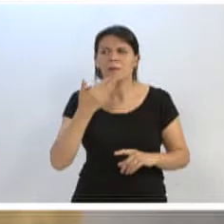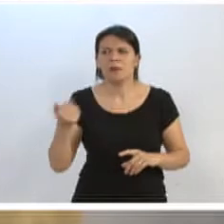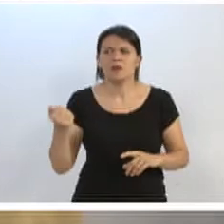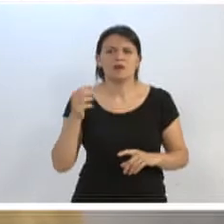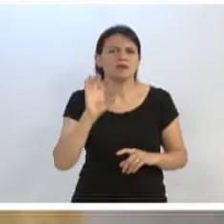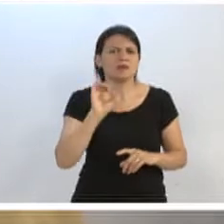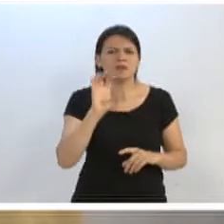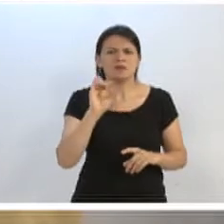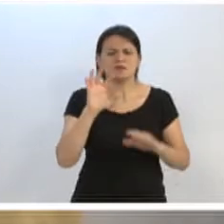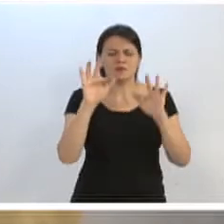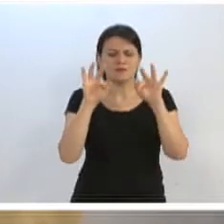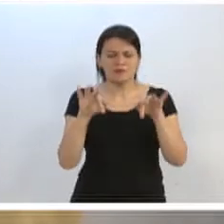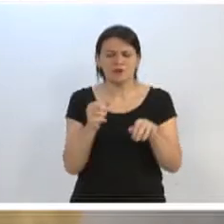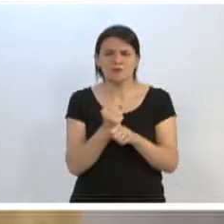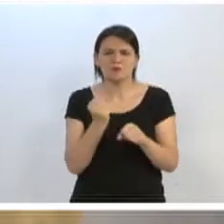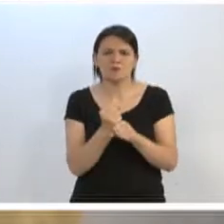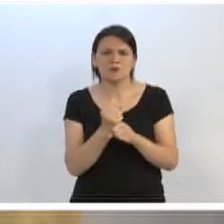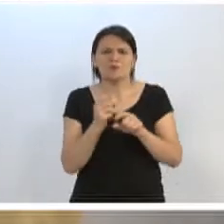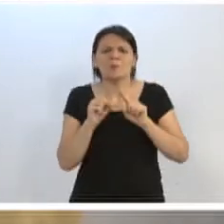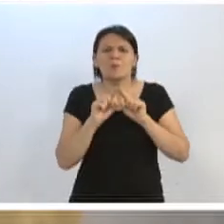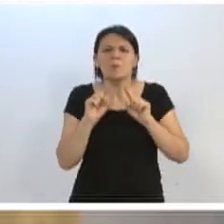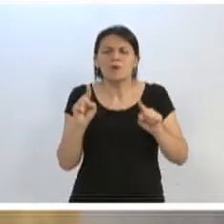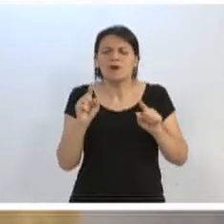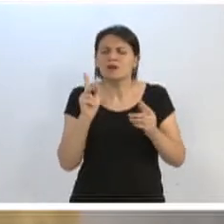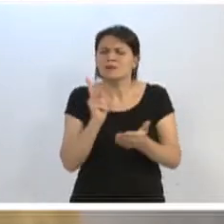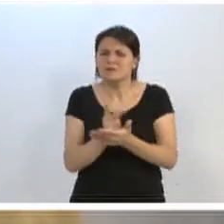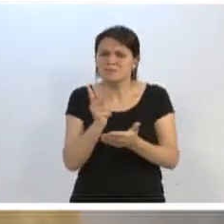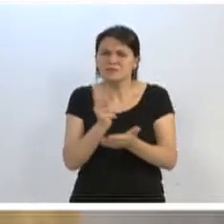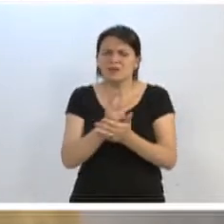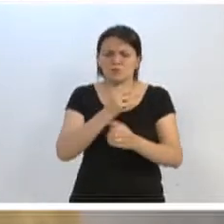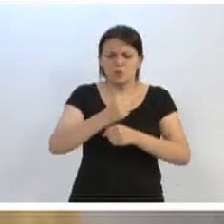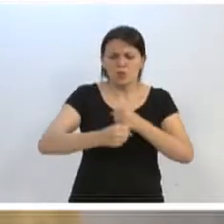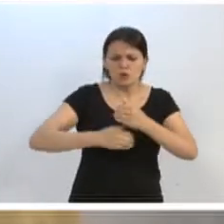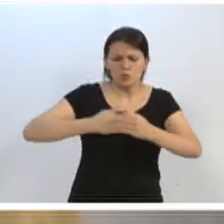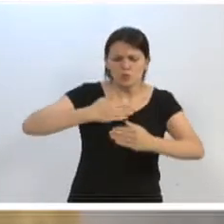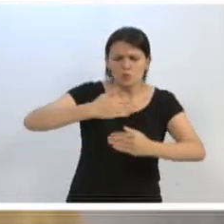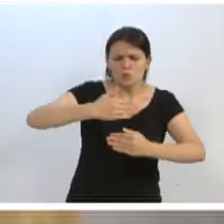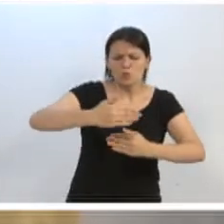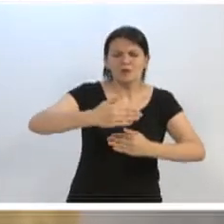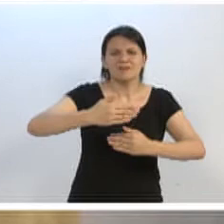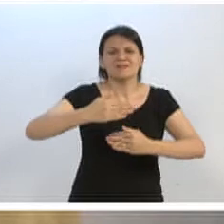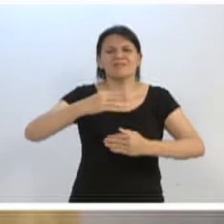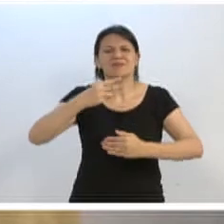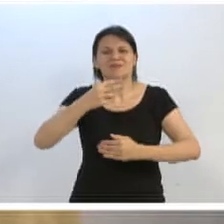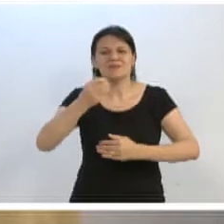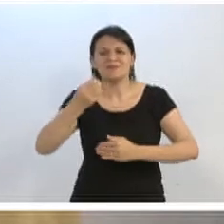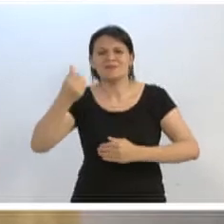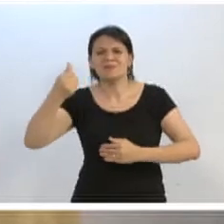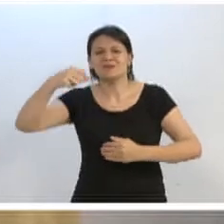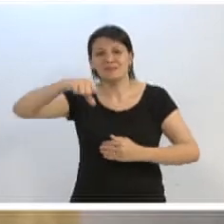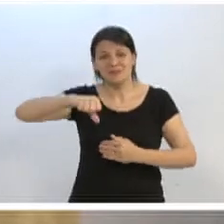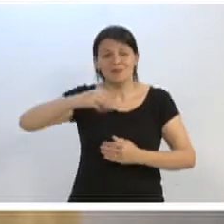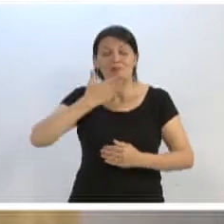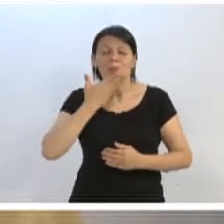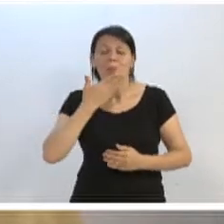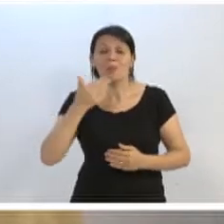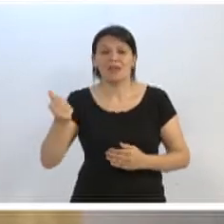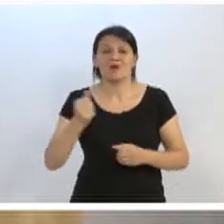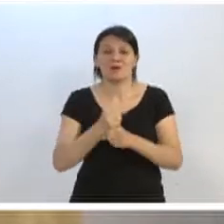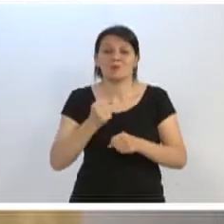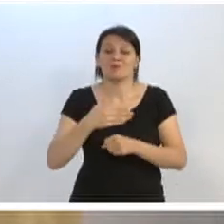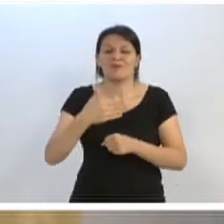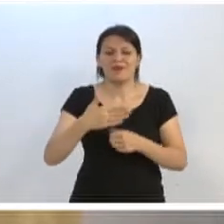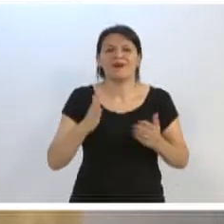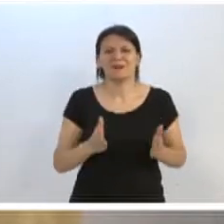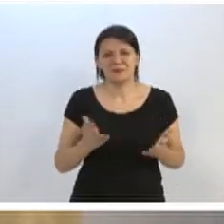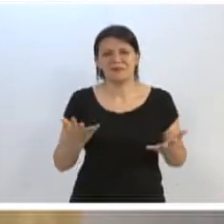nesse final de ano, quando está todo mundo mais motivado, mas que possa nos conduzir durante o ano inteiro e que a gente faça um 2019 melhor do que o ano de 2018, e